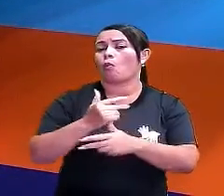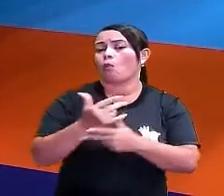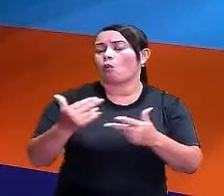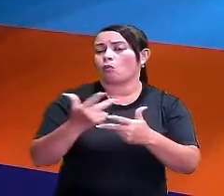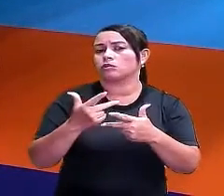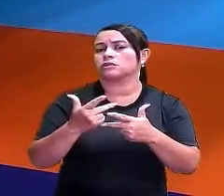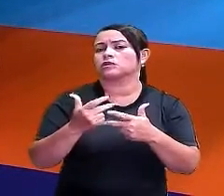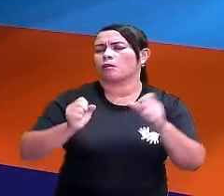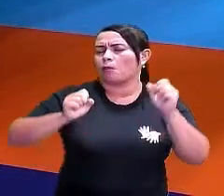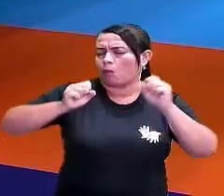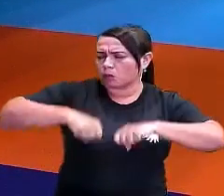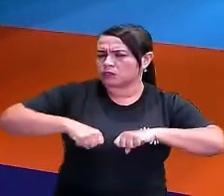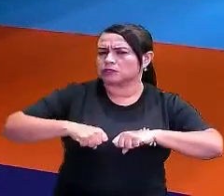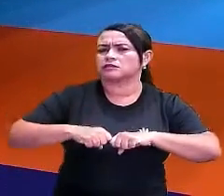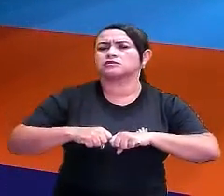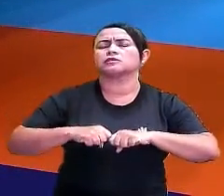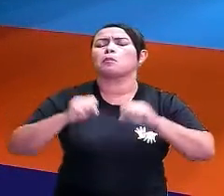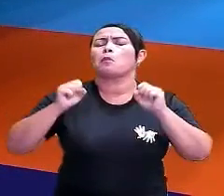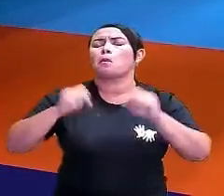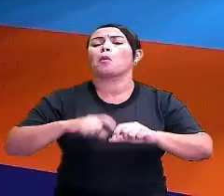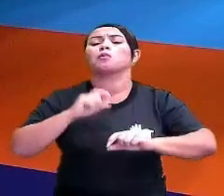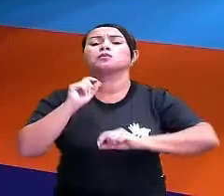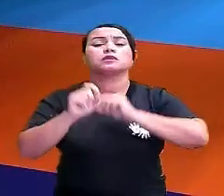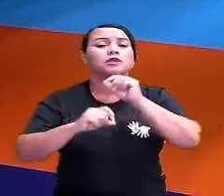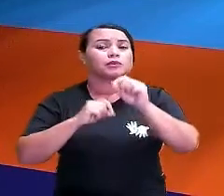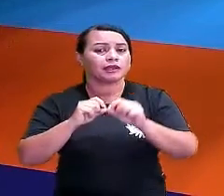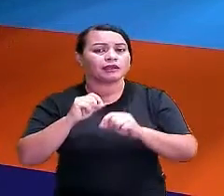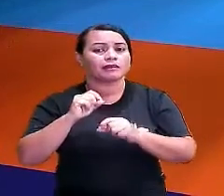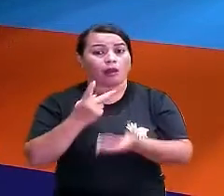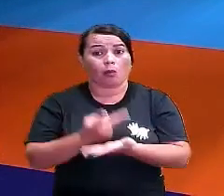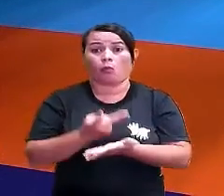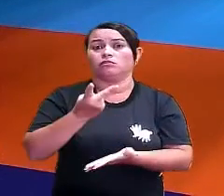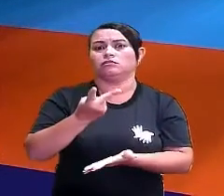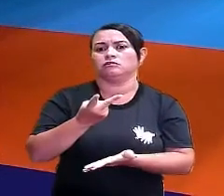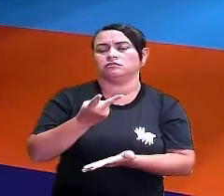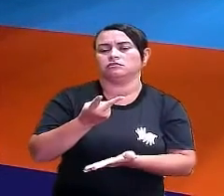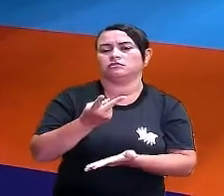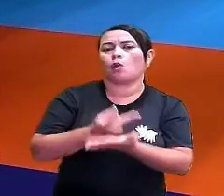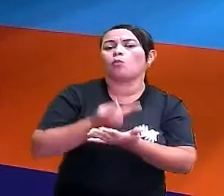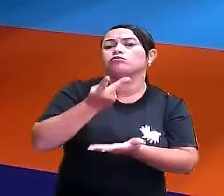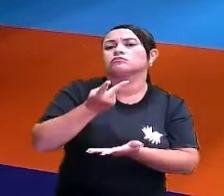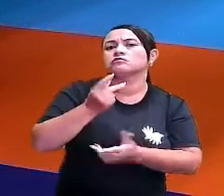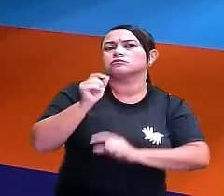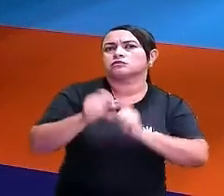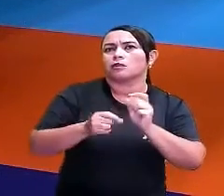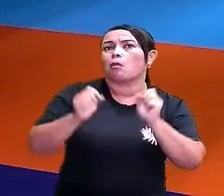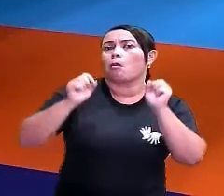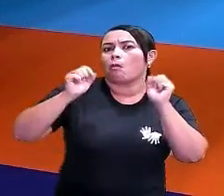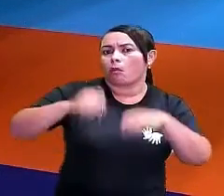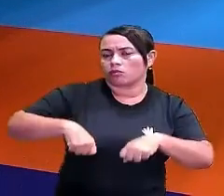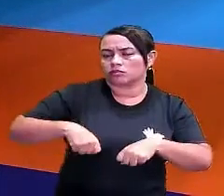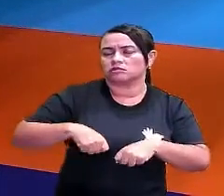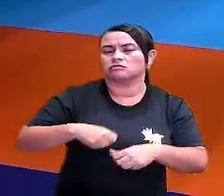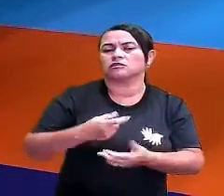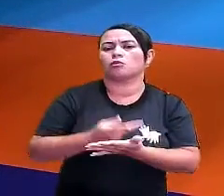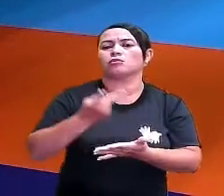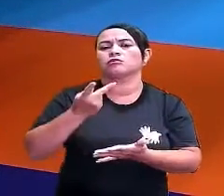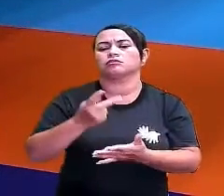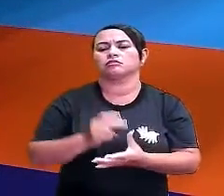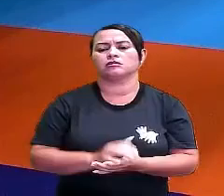são aquelas que podem acontecer, tá certo? São possíveis de acontecer.